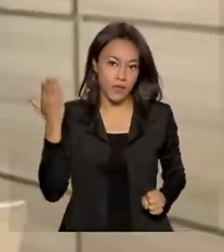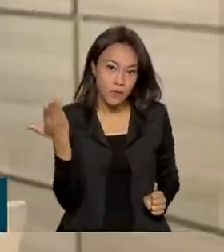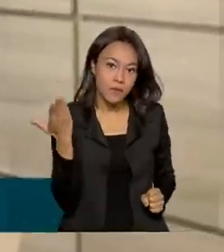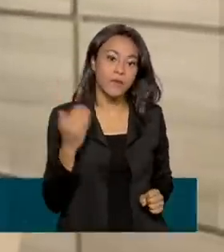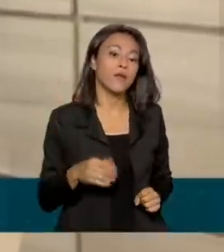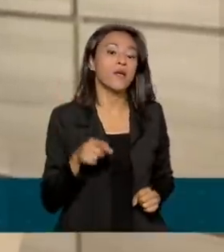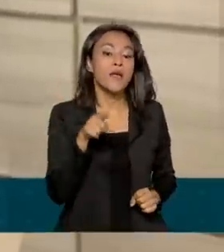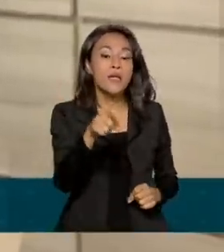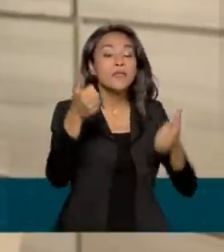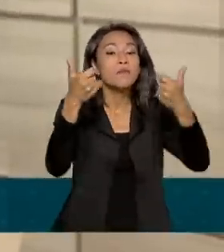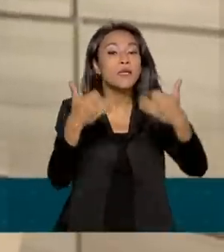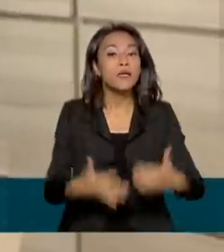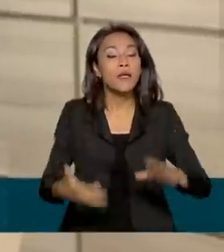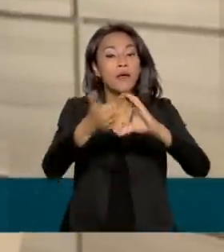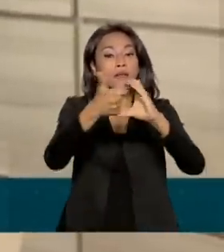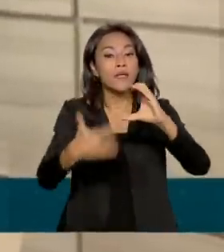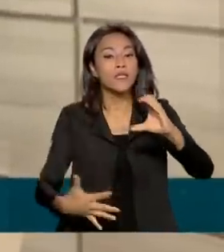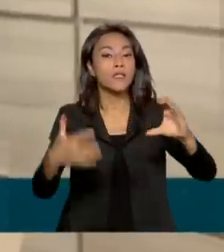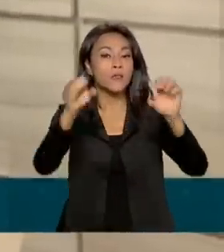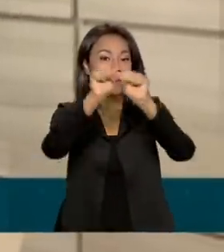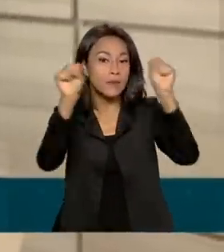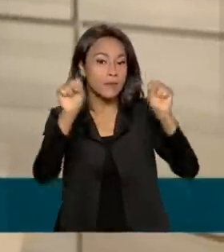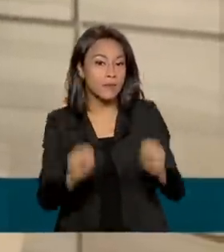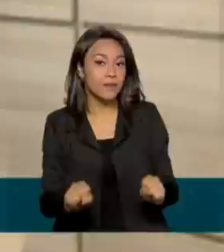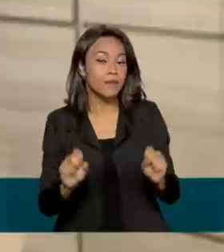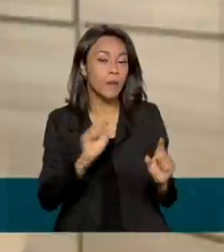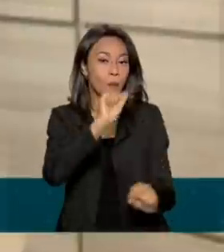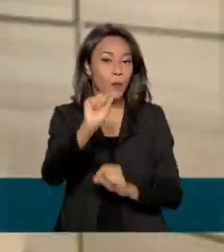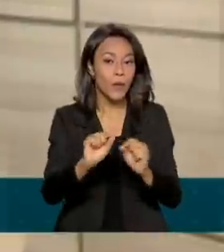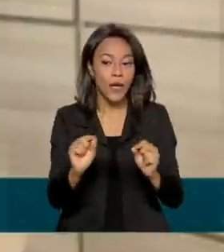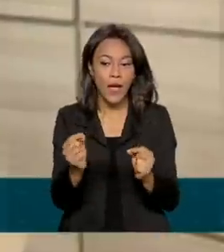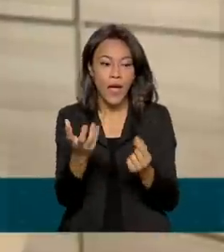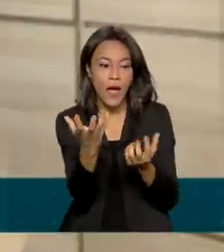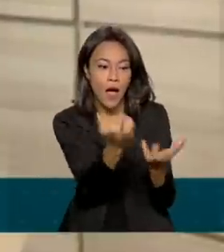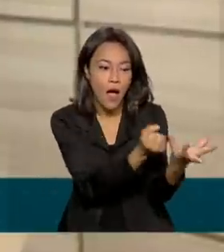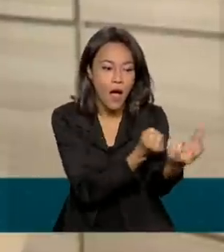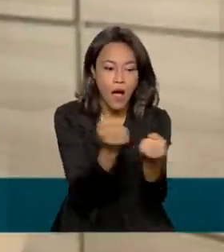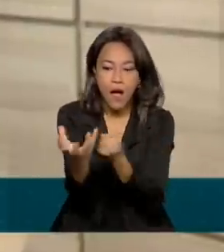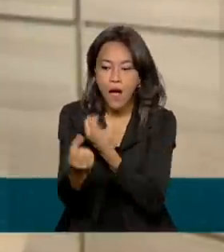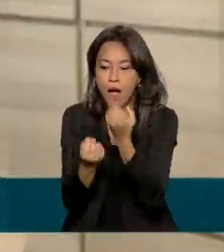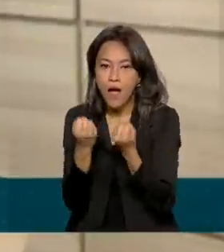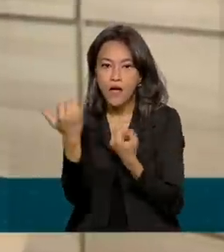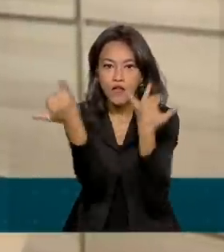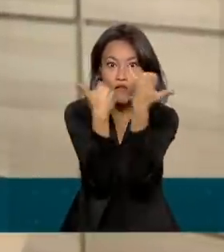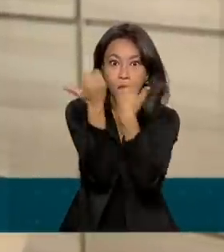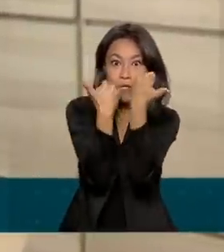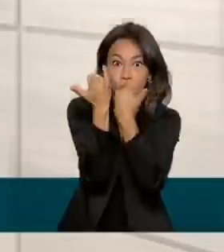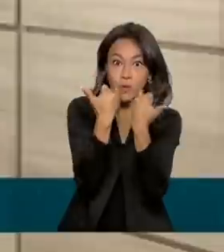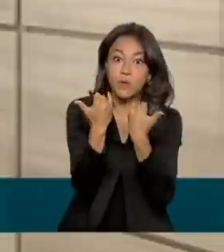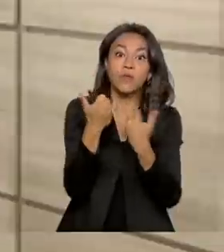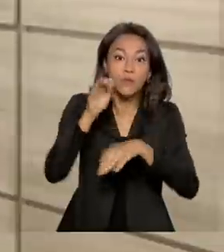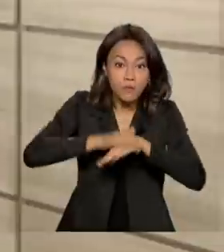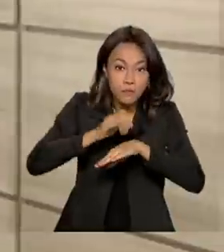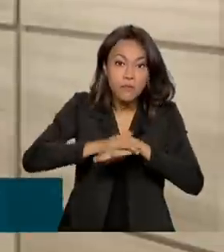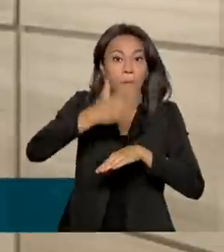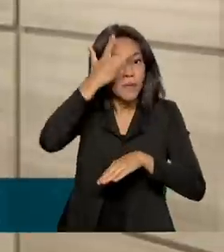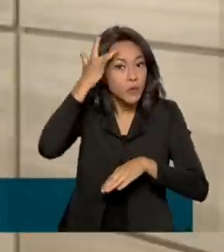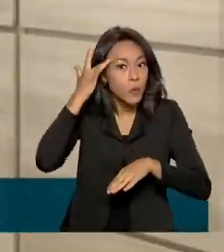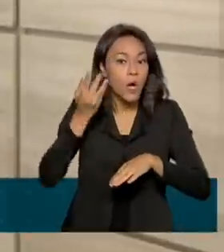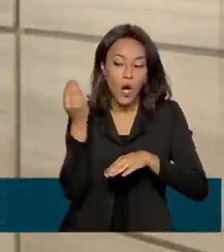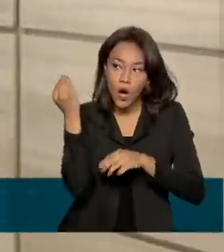característica o recolhimento de informações através do próprio cidadão, para que